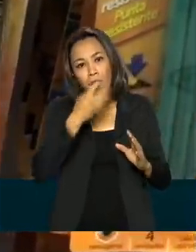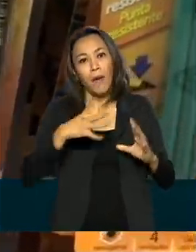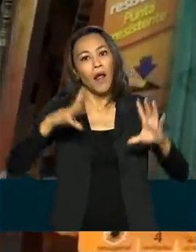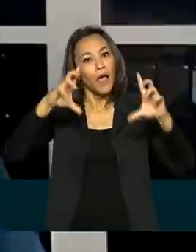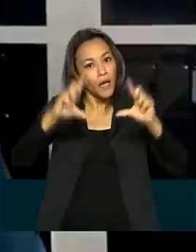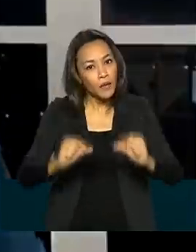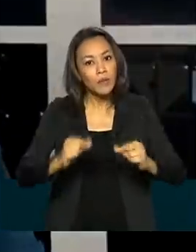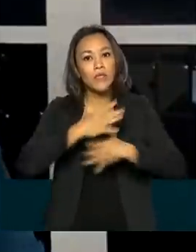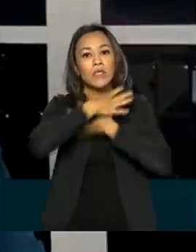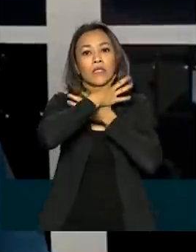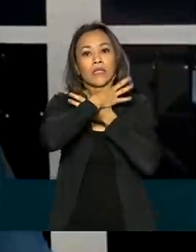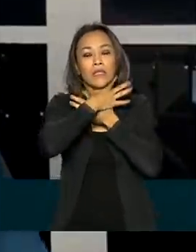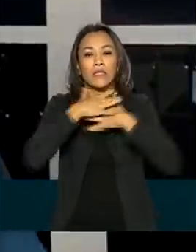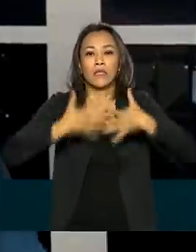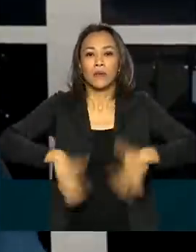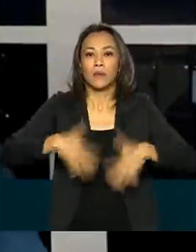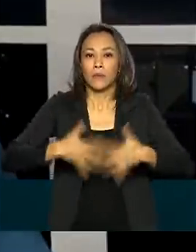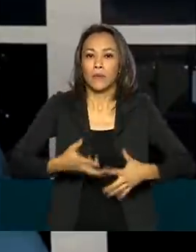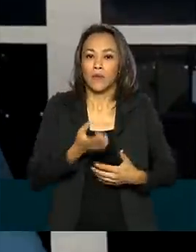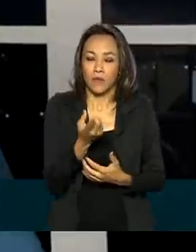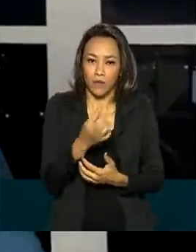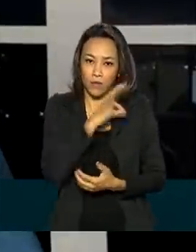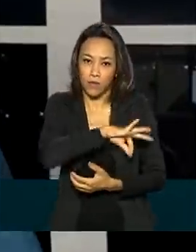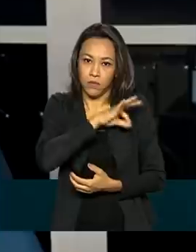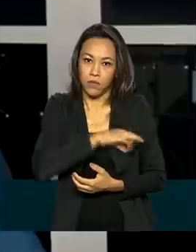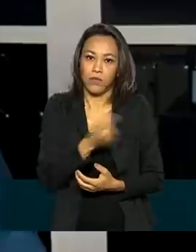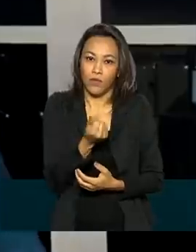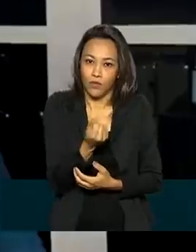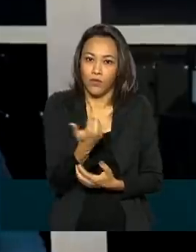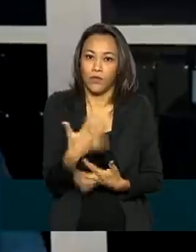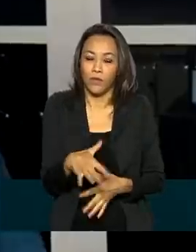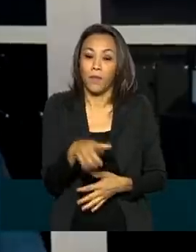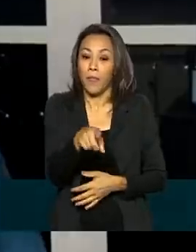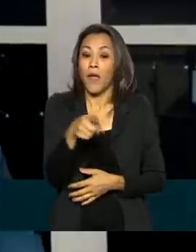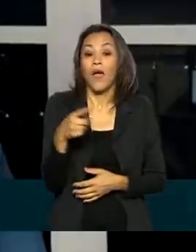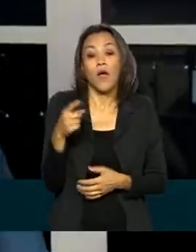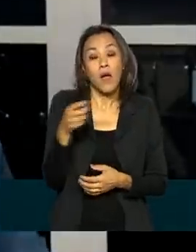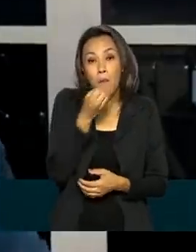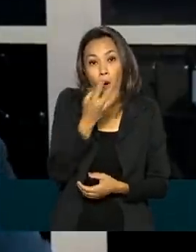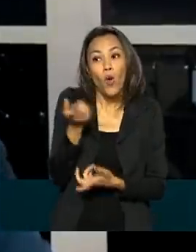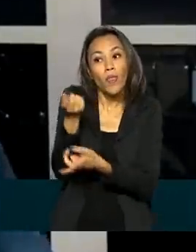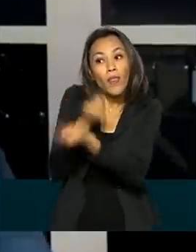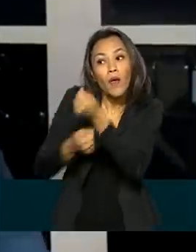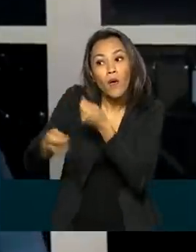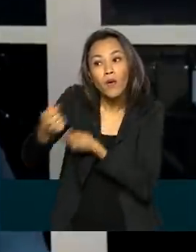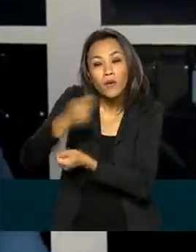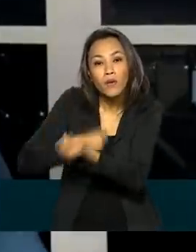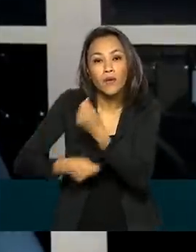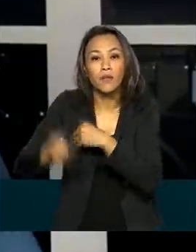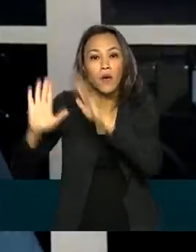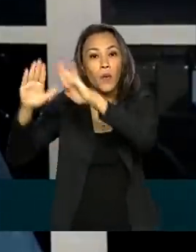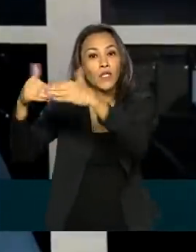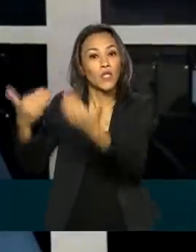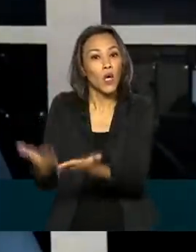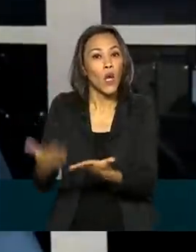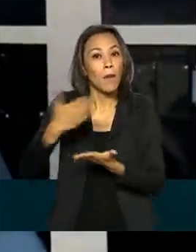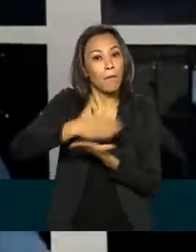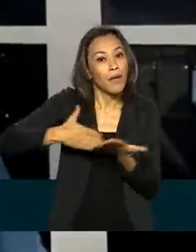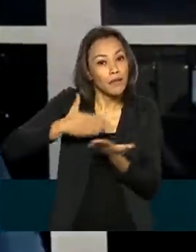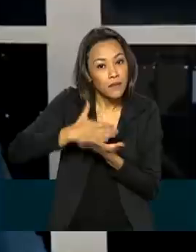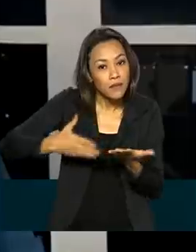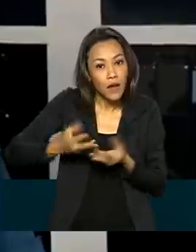familiar. A dica da Secretaria Nacional do Consumidor é negociar com a escola a entrega parcial dos